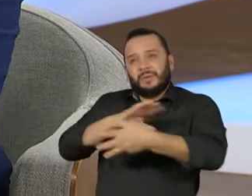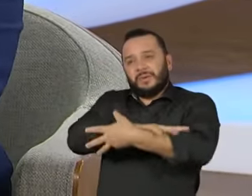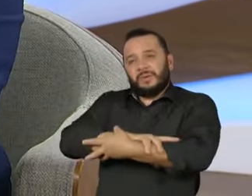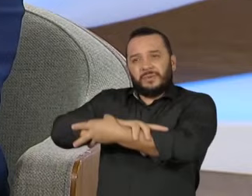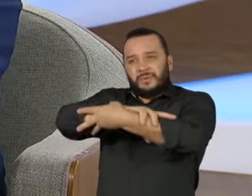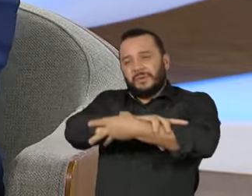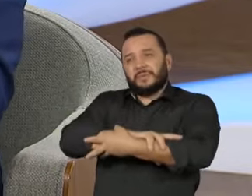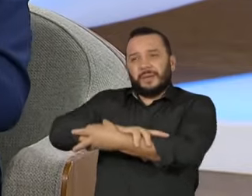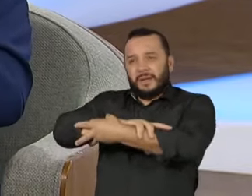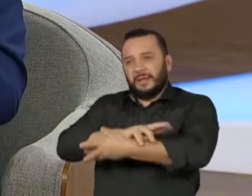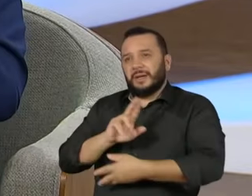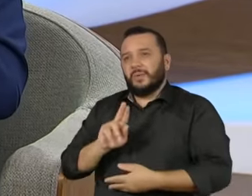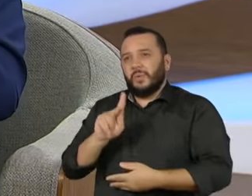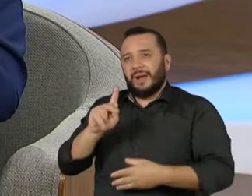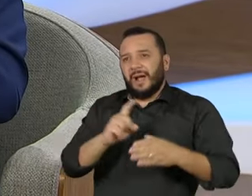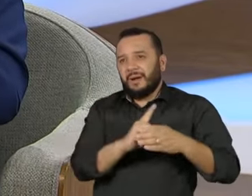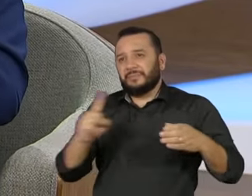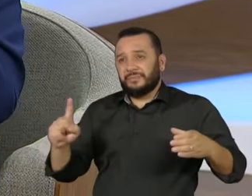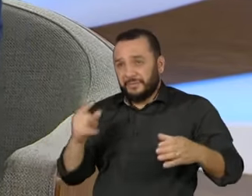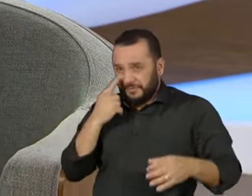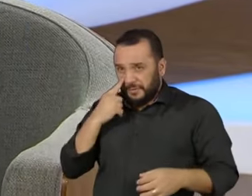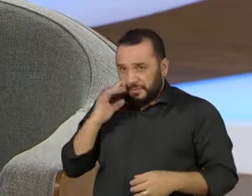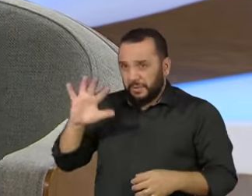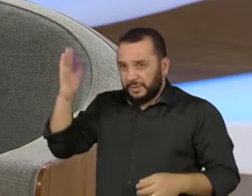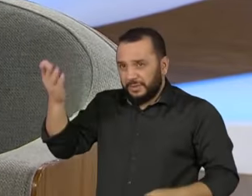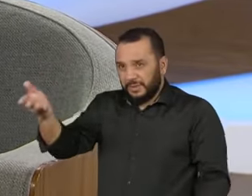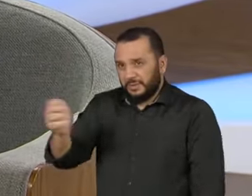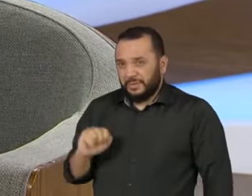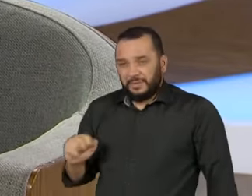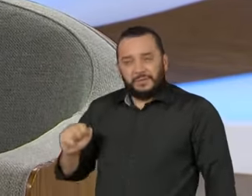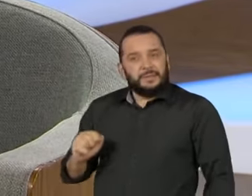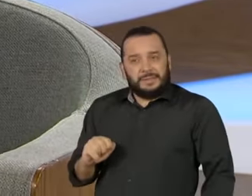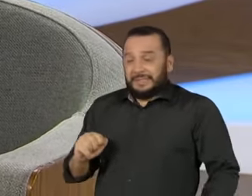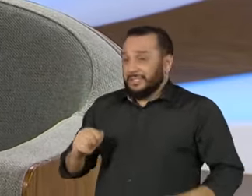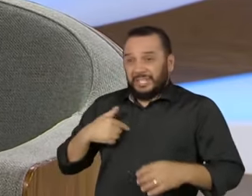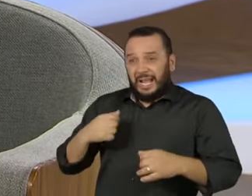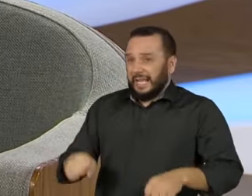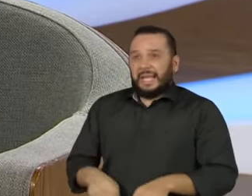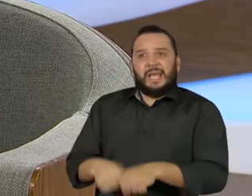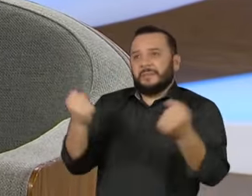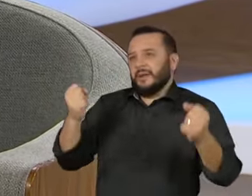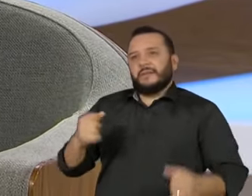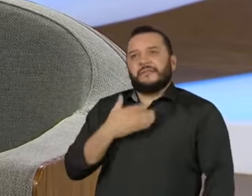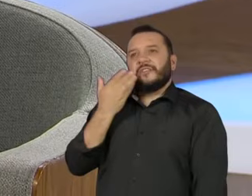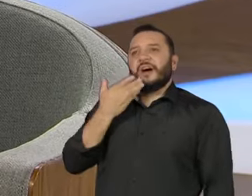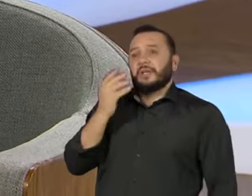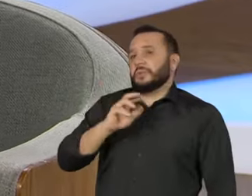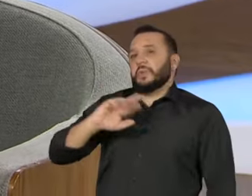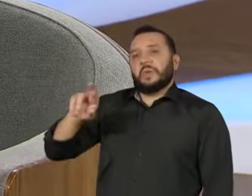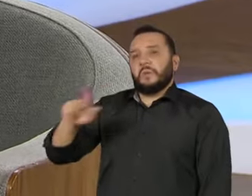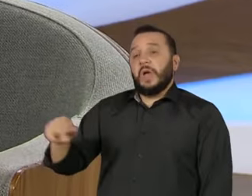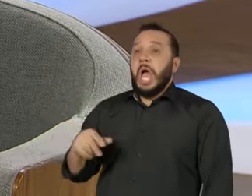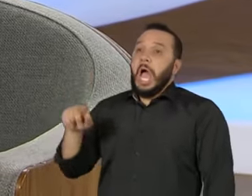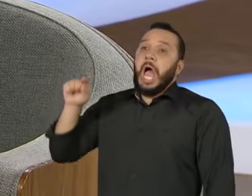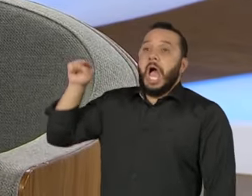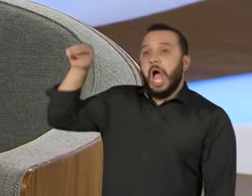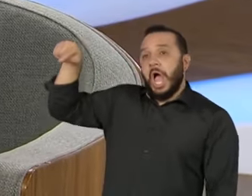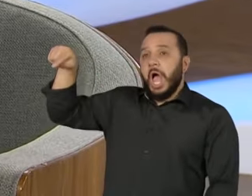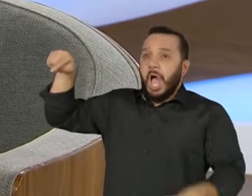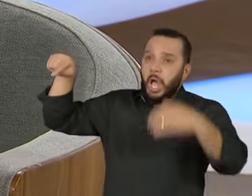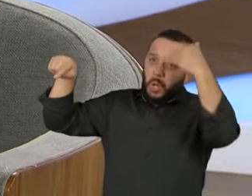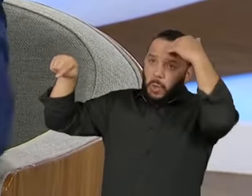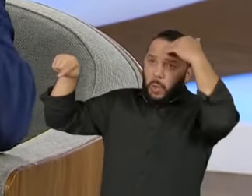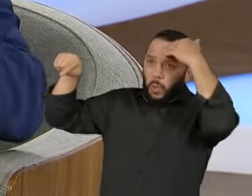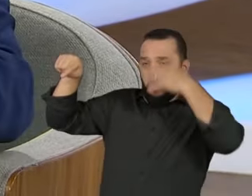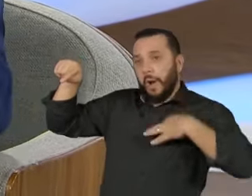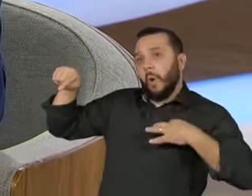quebrar uma polarização dessa não é fácil. Não é fácil para ninguém. Não adianta fulanizar. Ah, fulano, sabe, usa